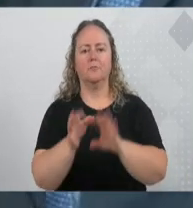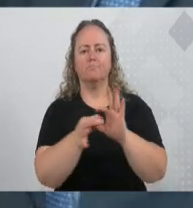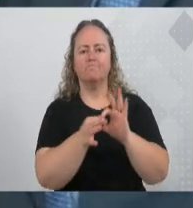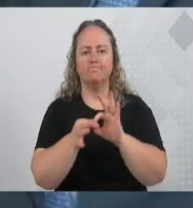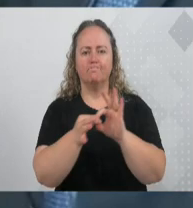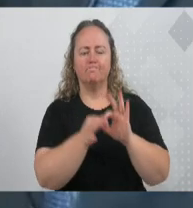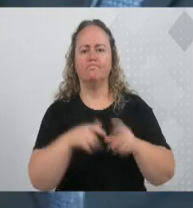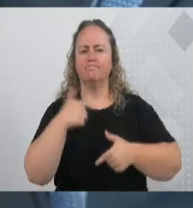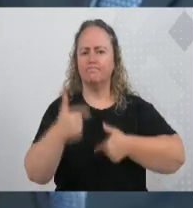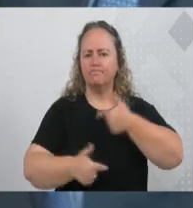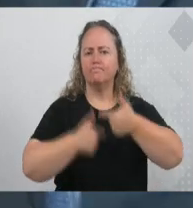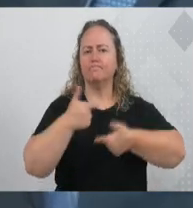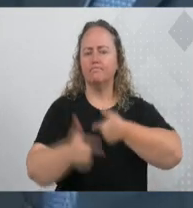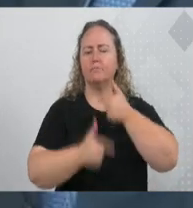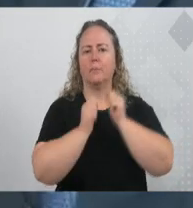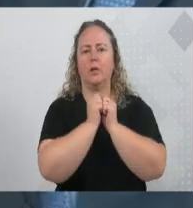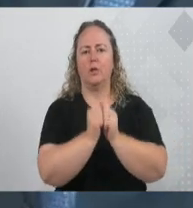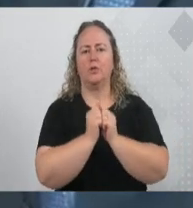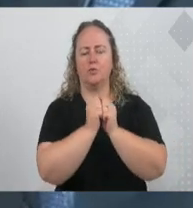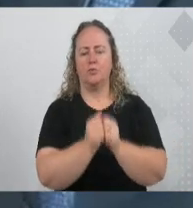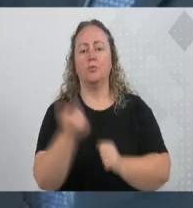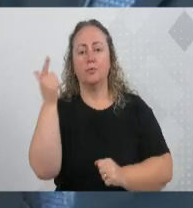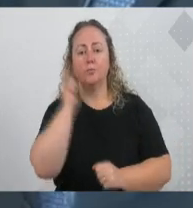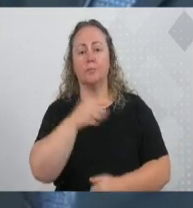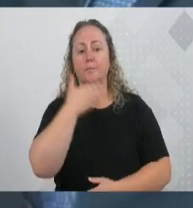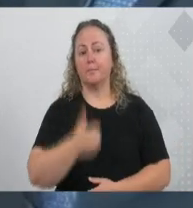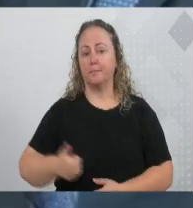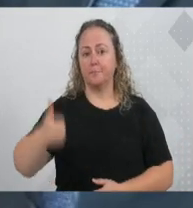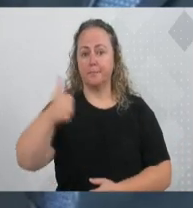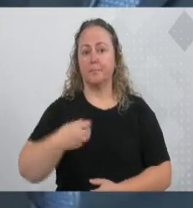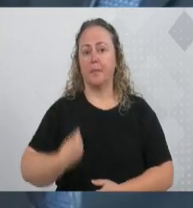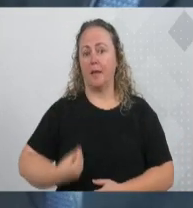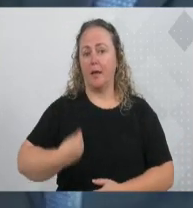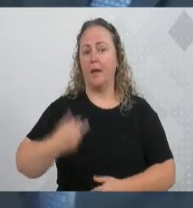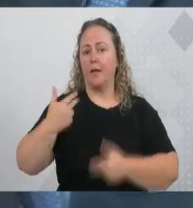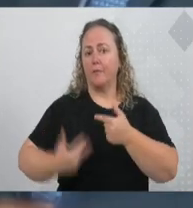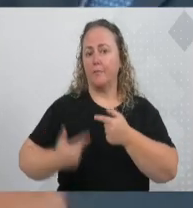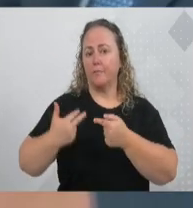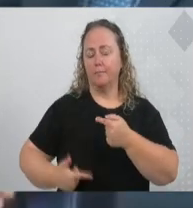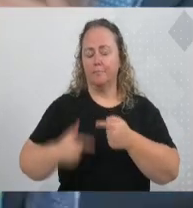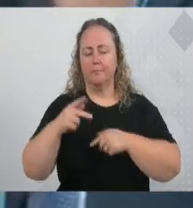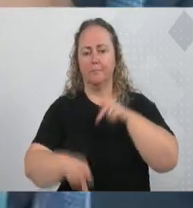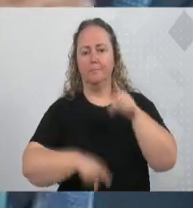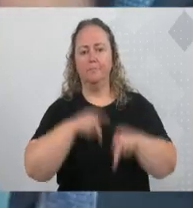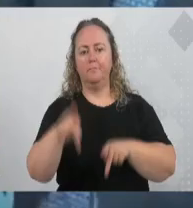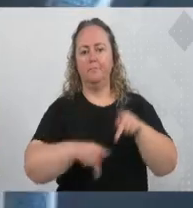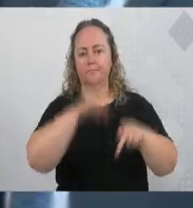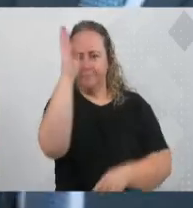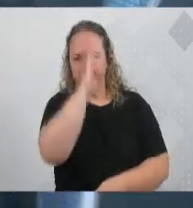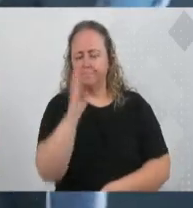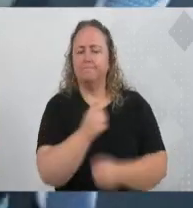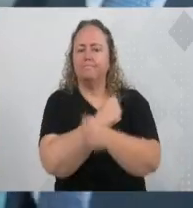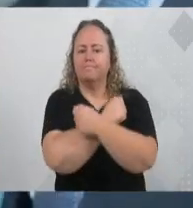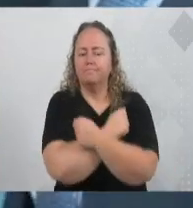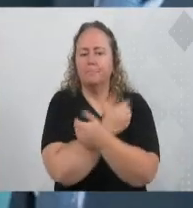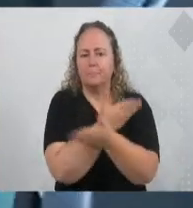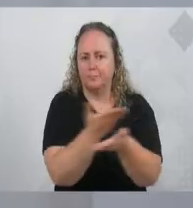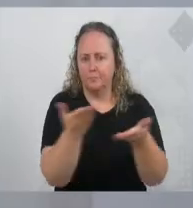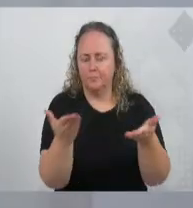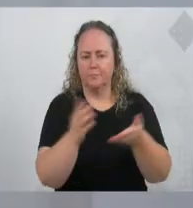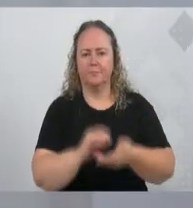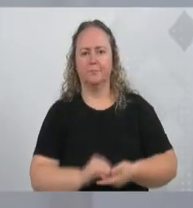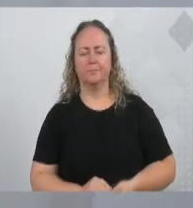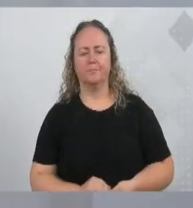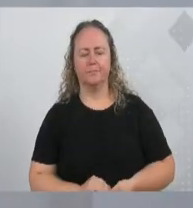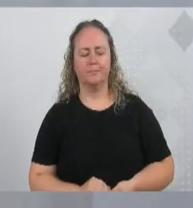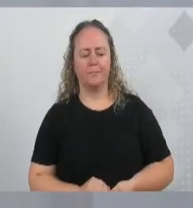trabalhando juntos para melhorar a qualidade de vida do povo brasileiro. Um abraço. Presidente, 30